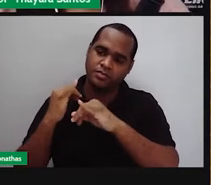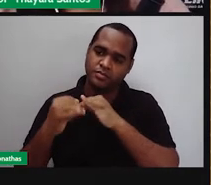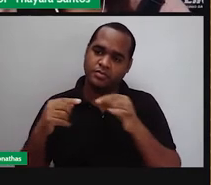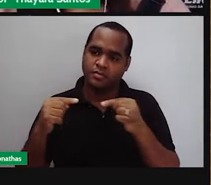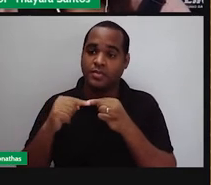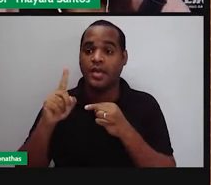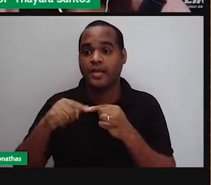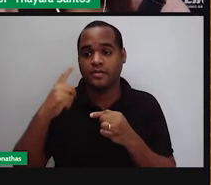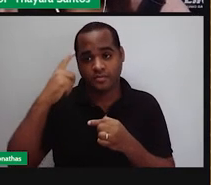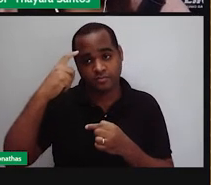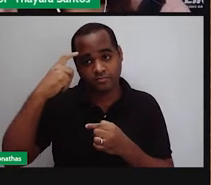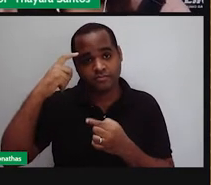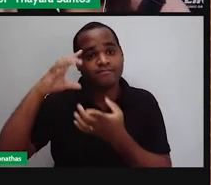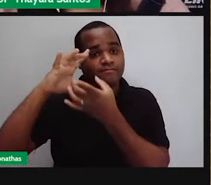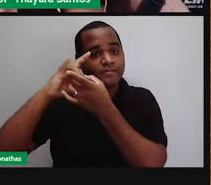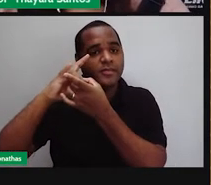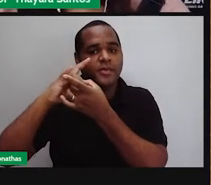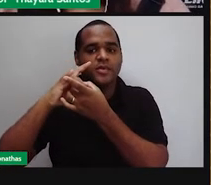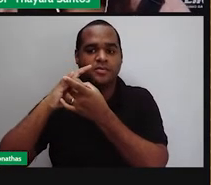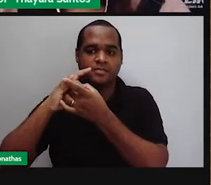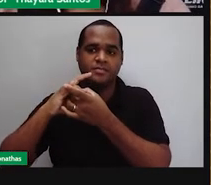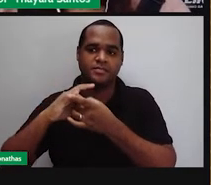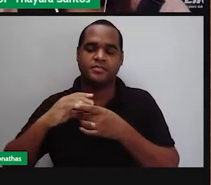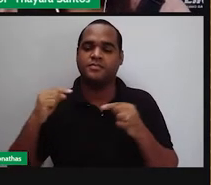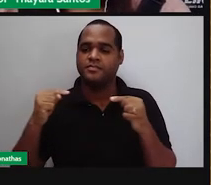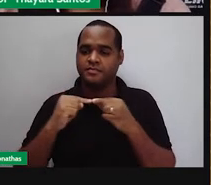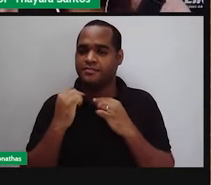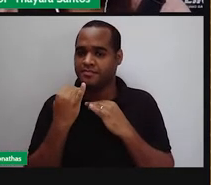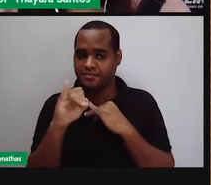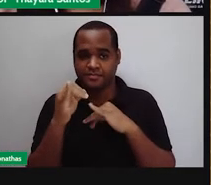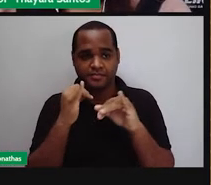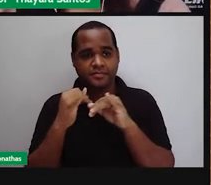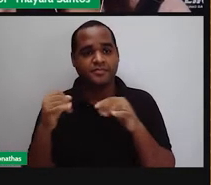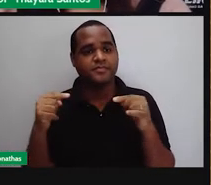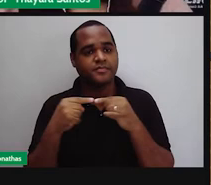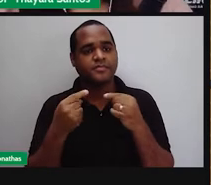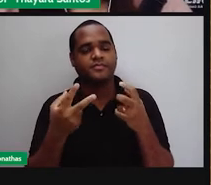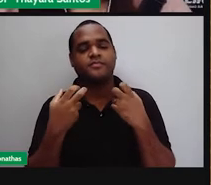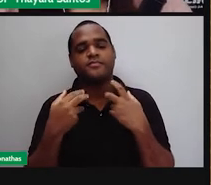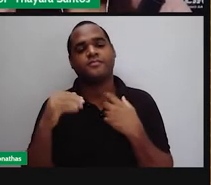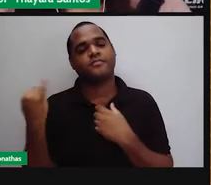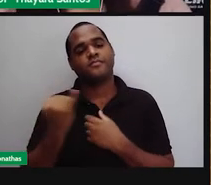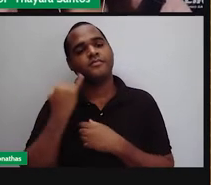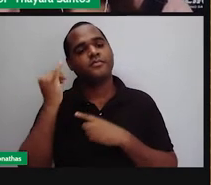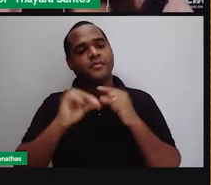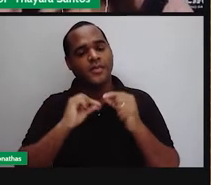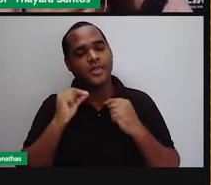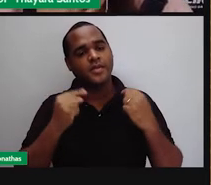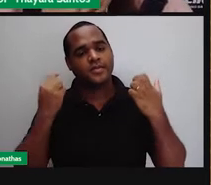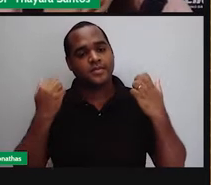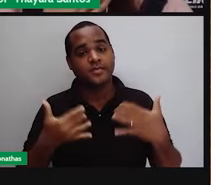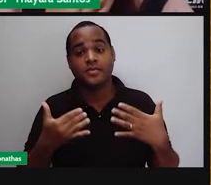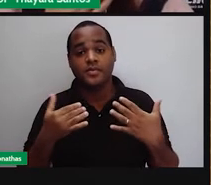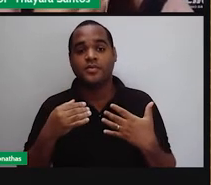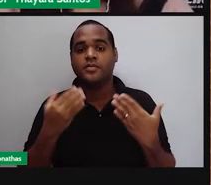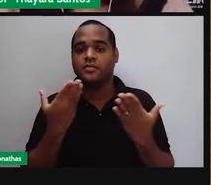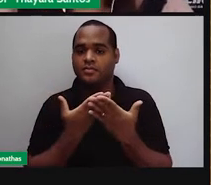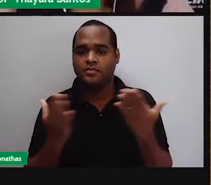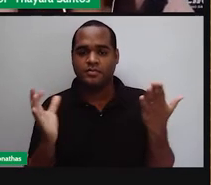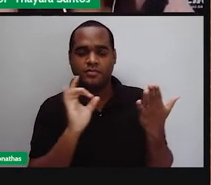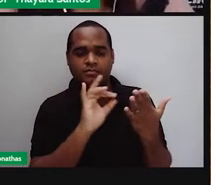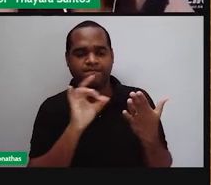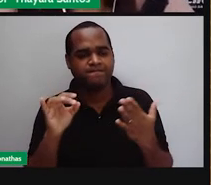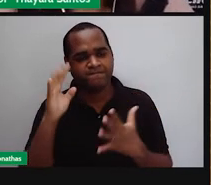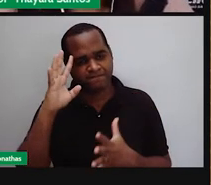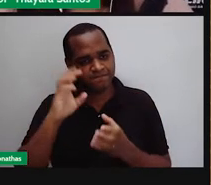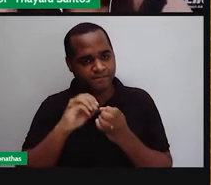o nosso cérebro interpreta aquele estímulo químico que ele recebeu. Mas uma coisa muito interessante, gente, que vocês talvez